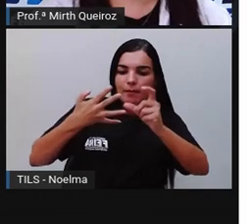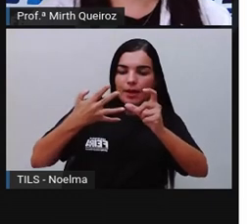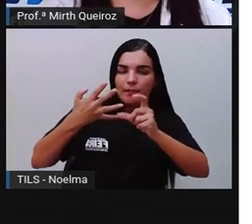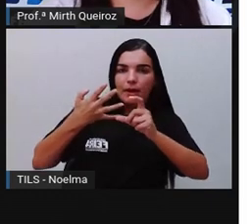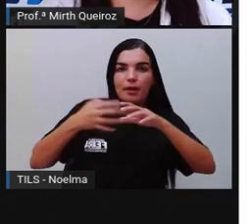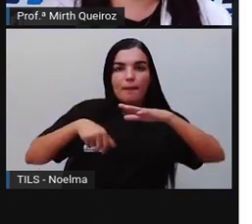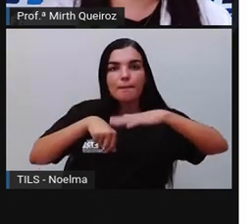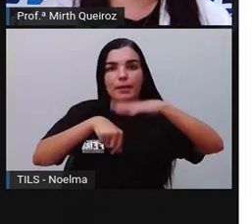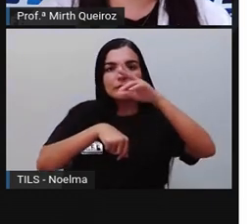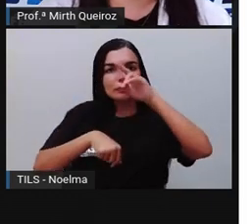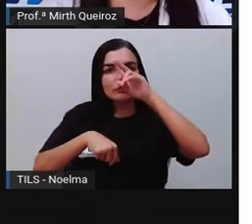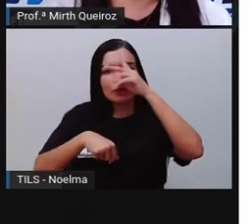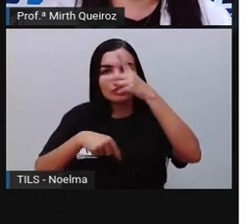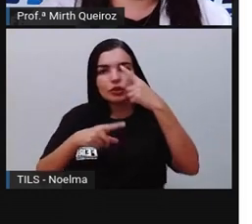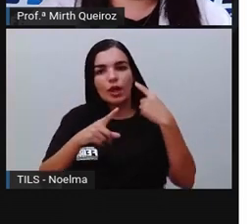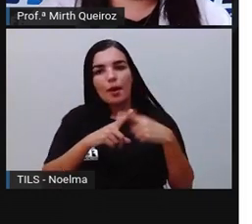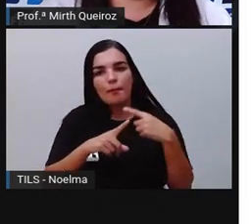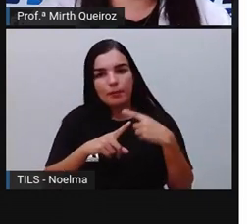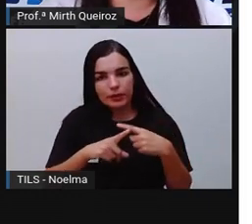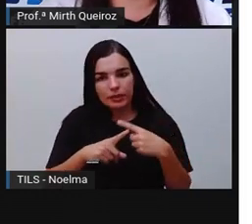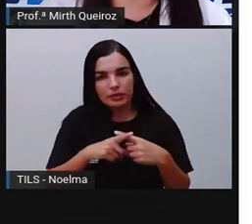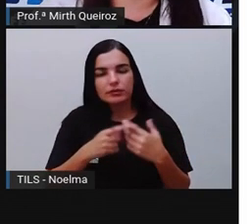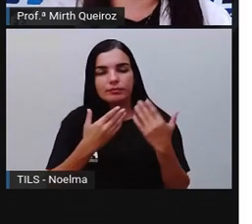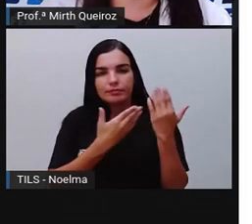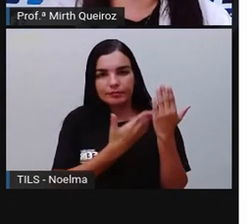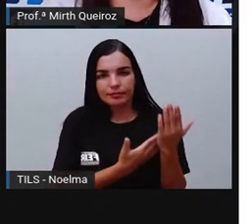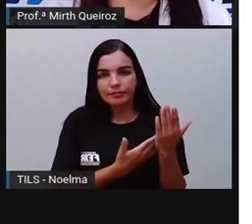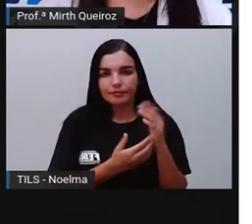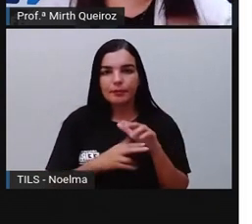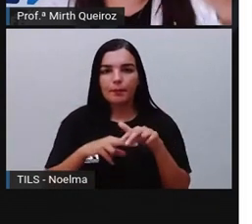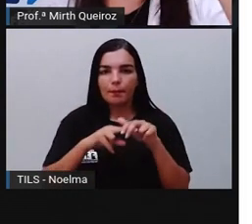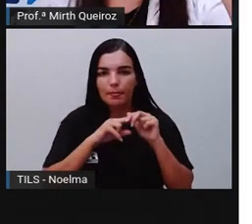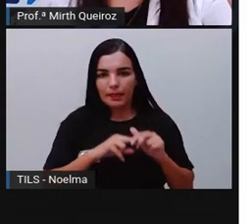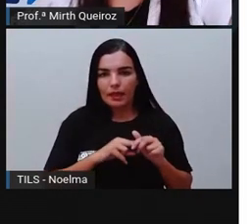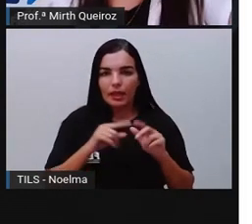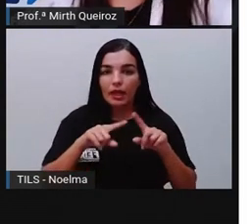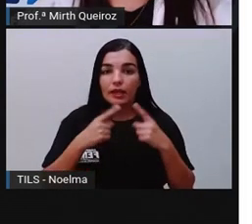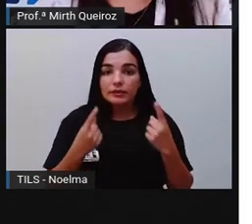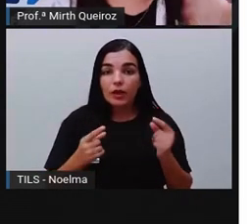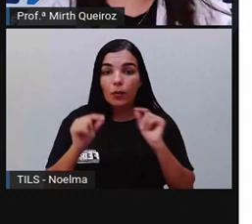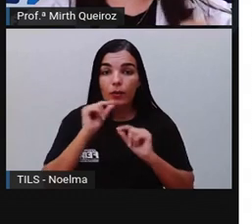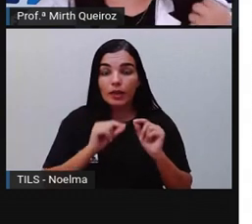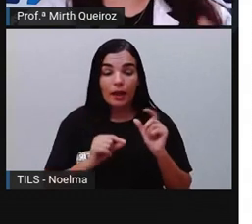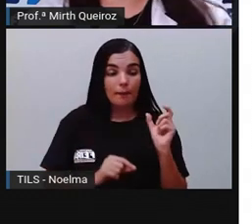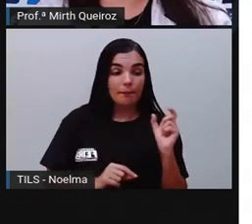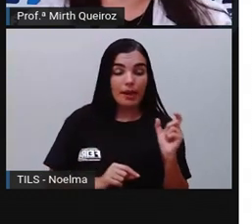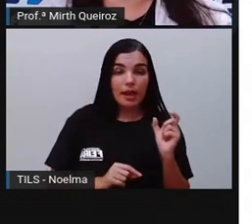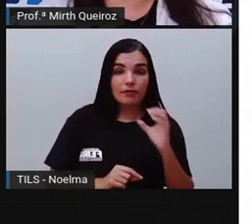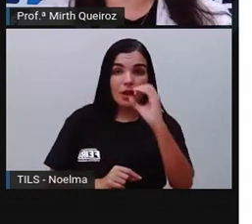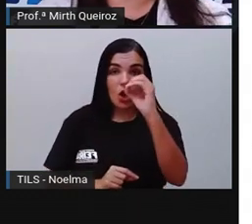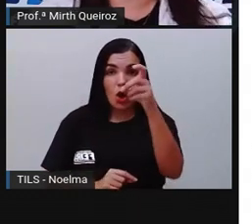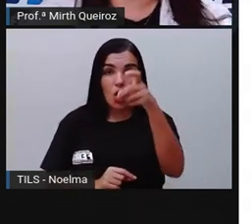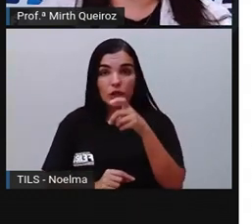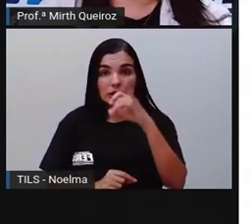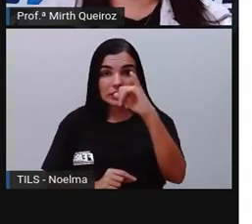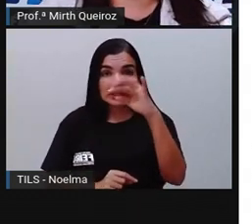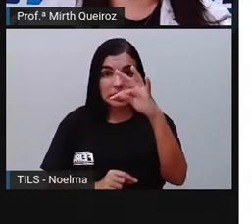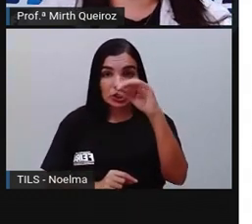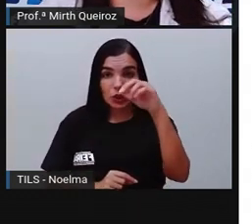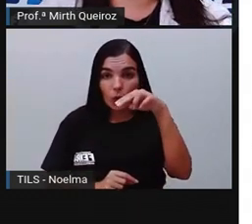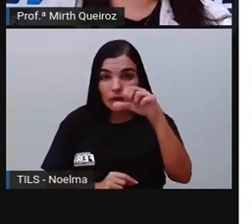Por isso que vão ser proparoxítonas. Deste modo, as palavras oxítonas, então, são